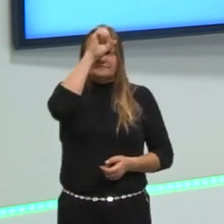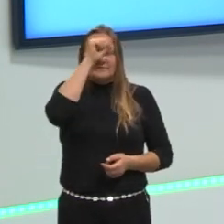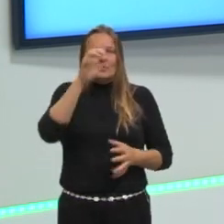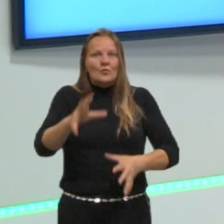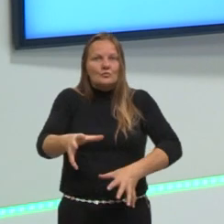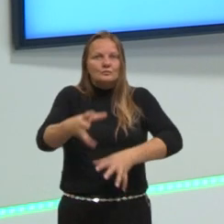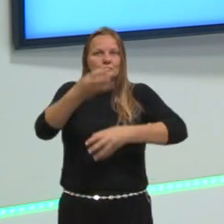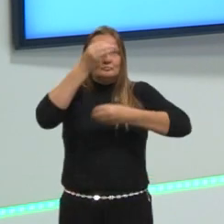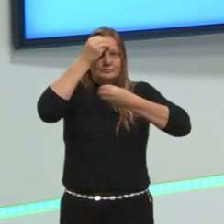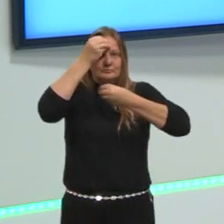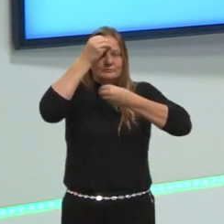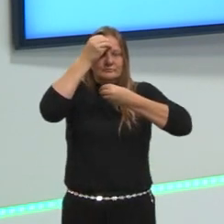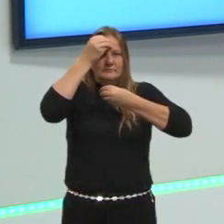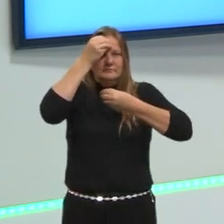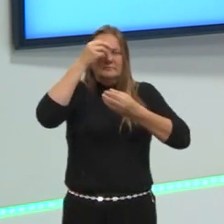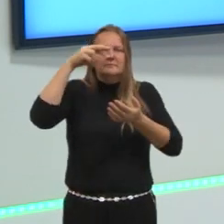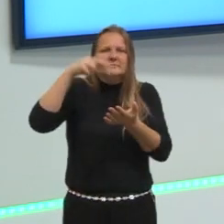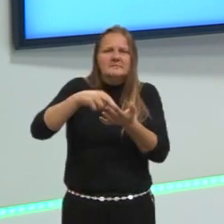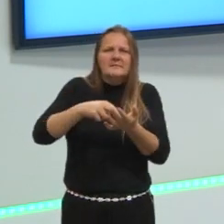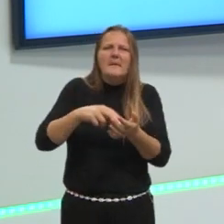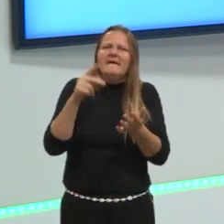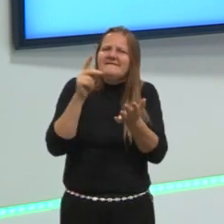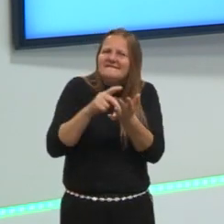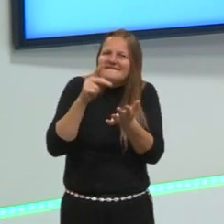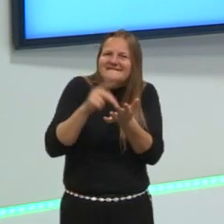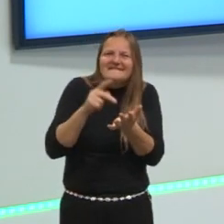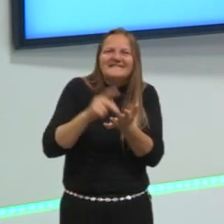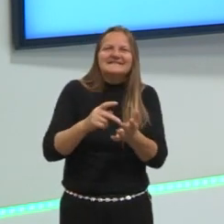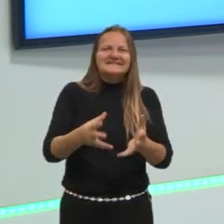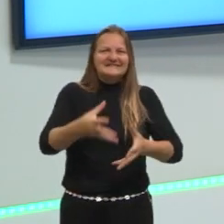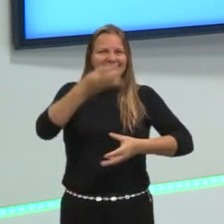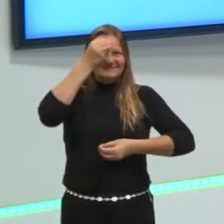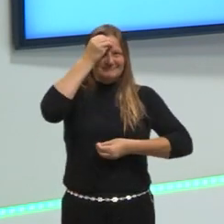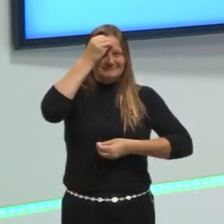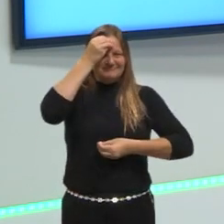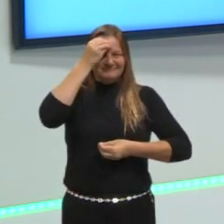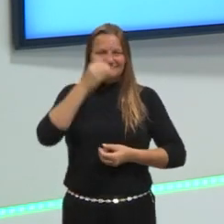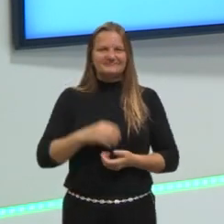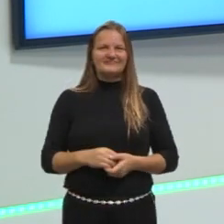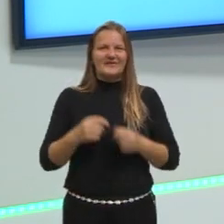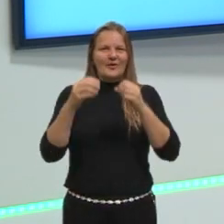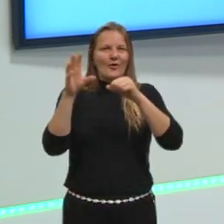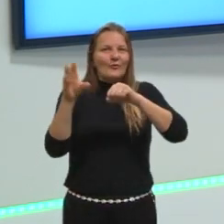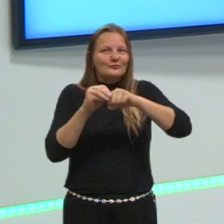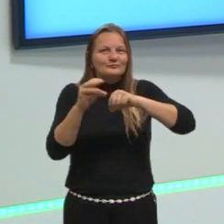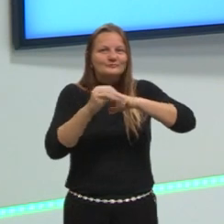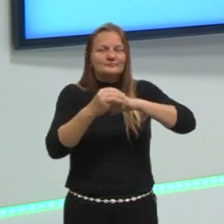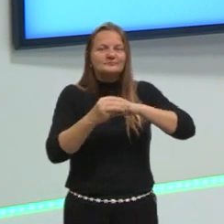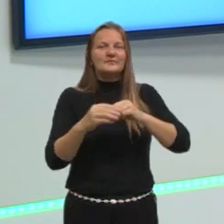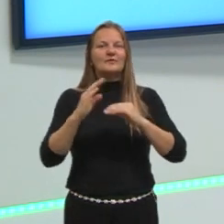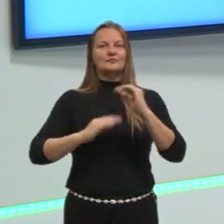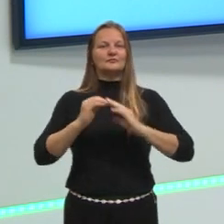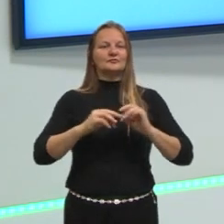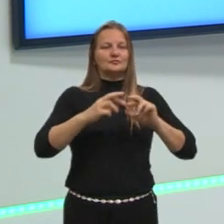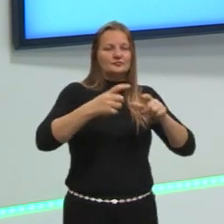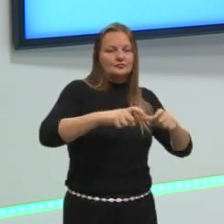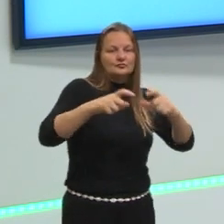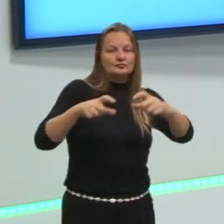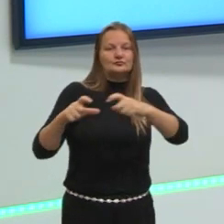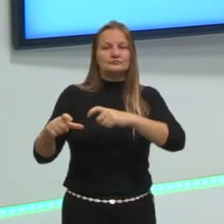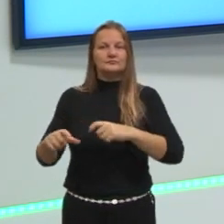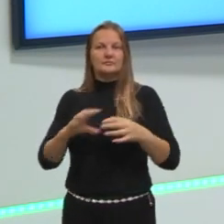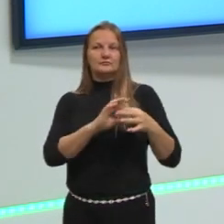tu realmente aprende, absorve aquele conhecimento e consegue colocá-lo em diversas situações.